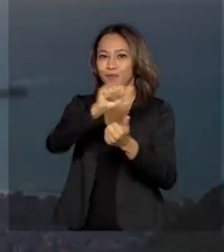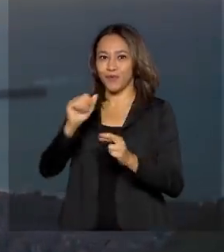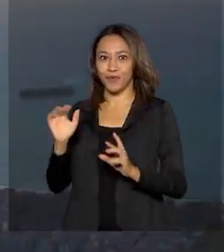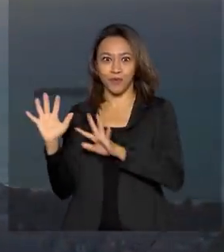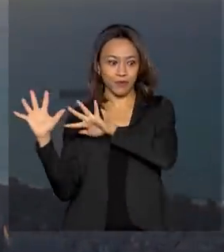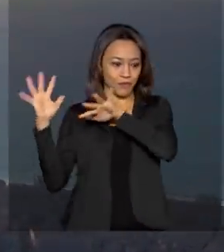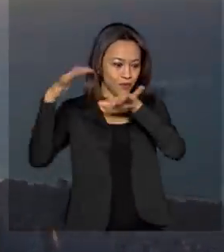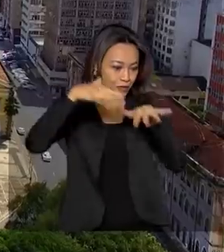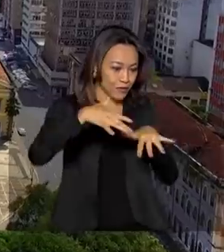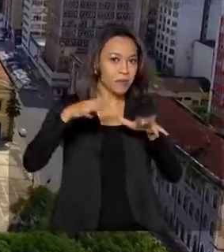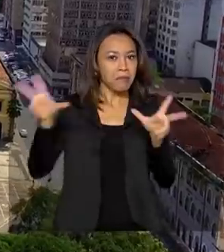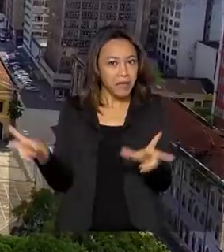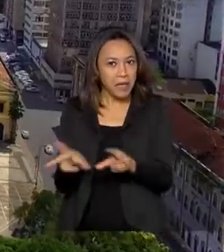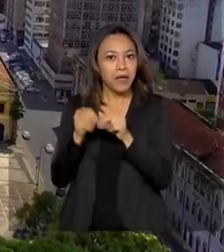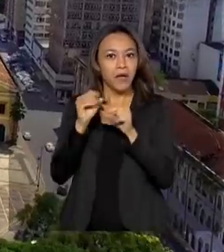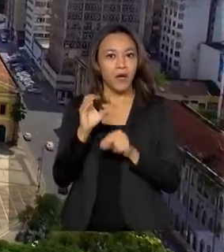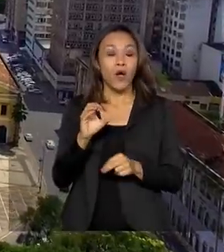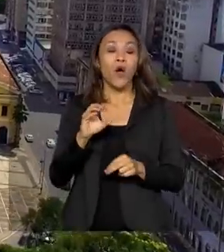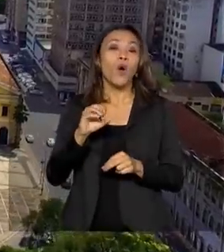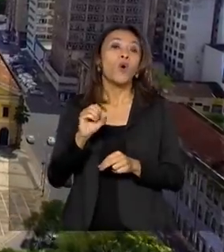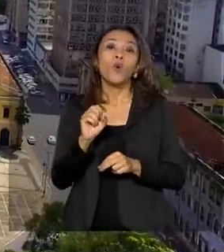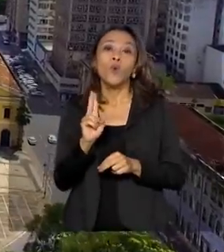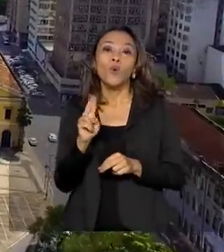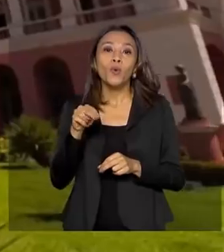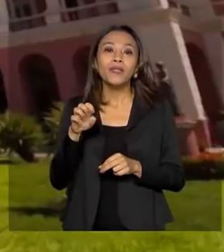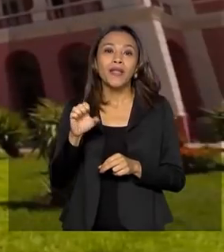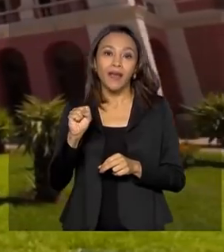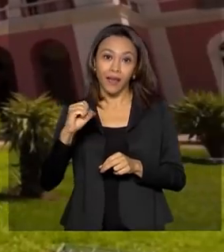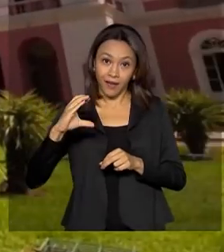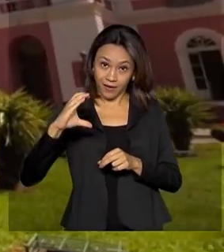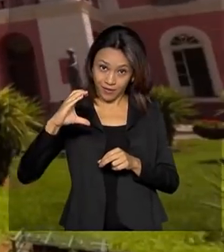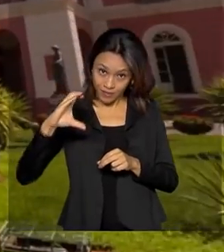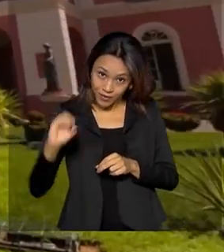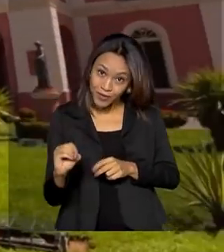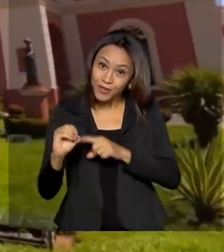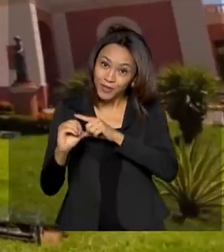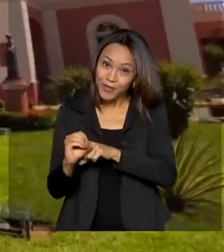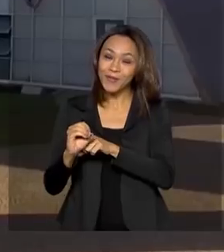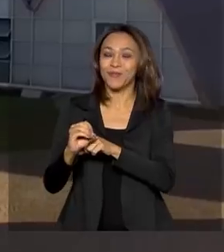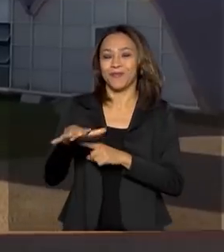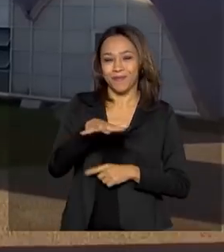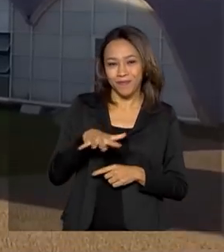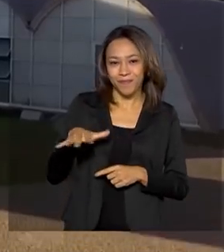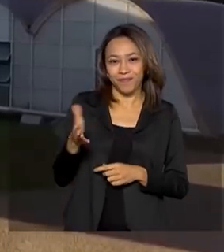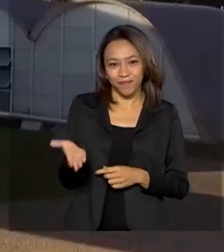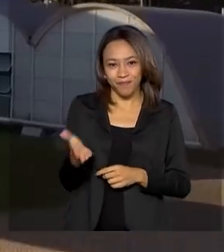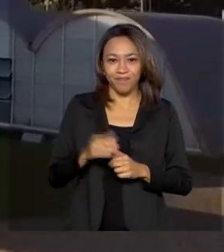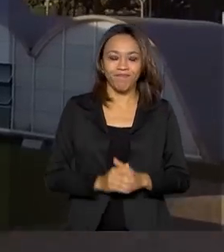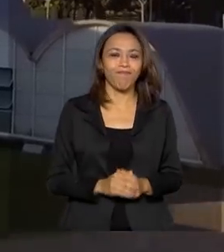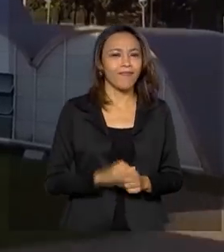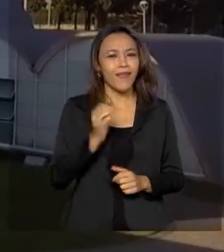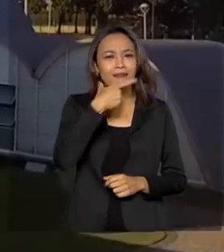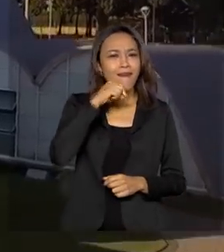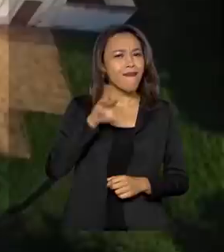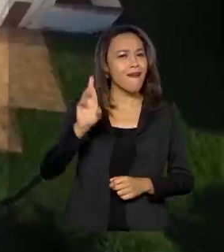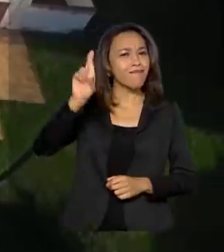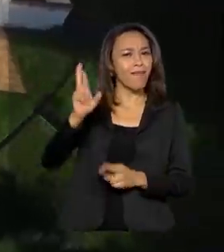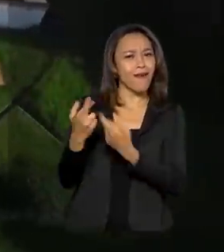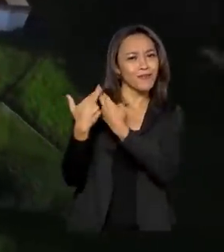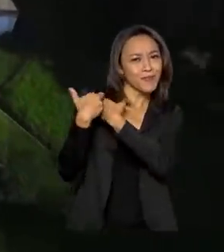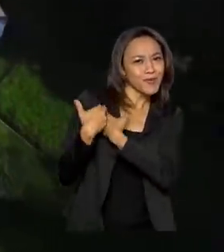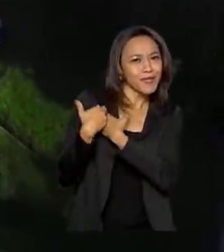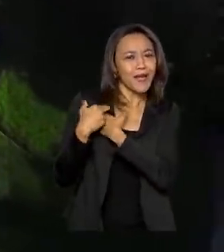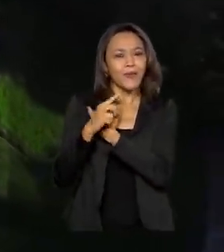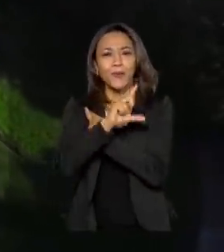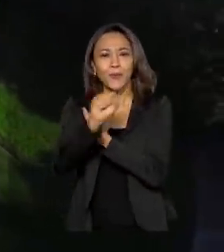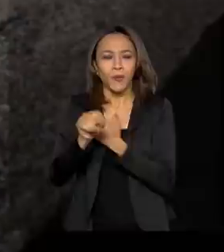pela Unesco, Organização das Nações Unidas para Educação, a Ciência e a Cultura. E quem é responsável por fazer